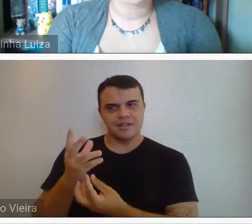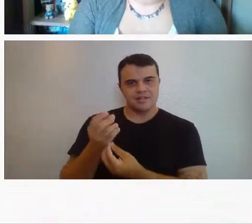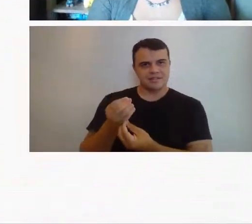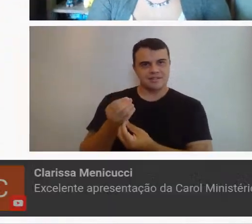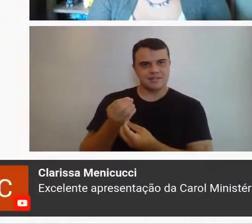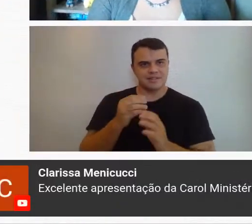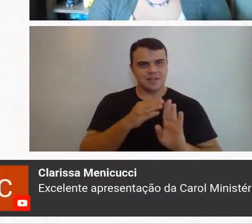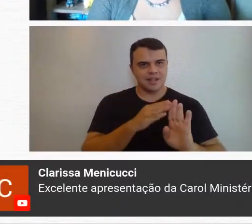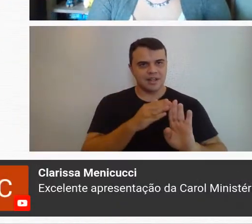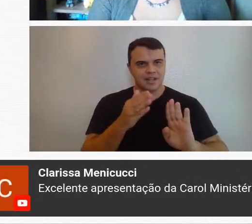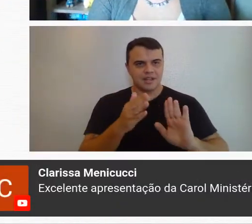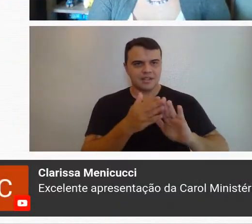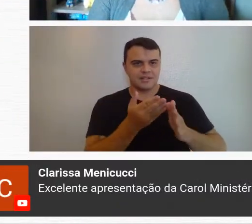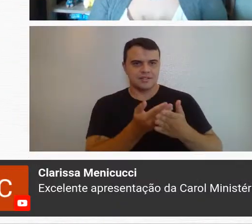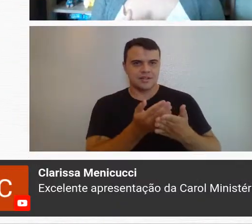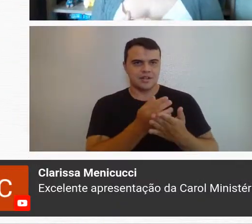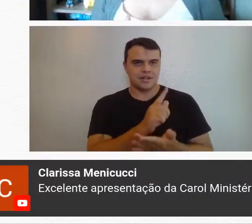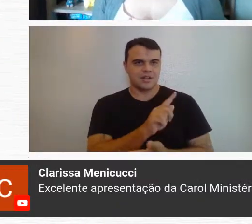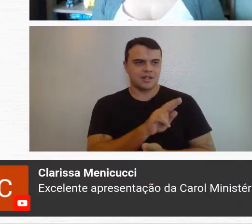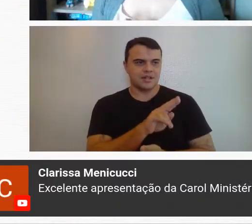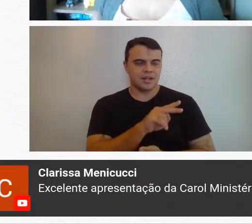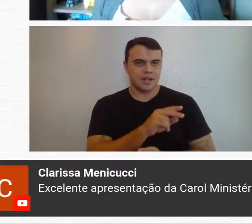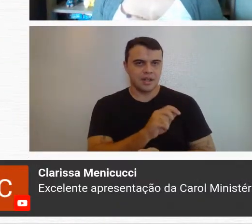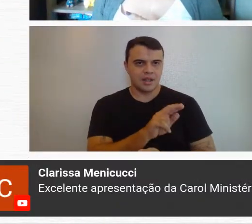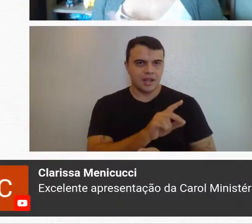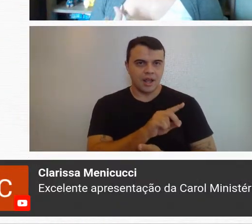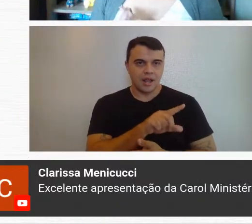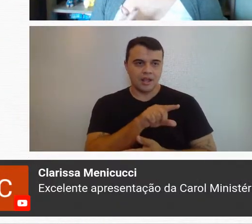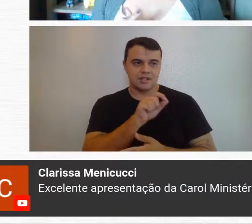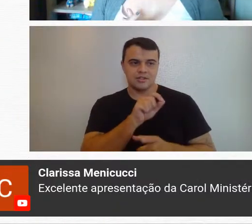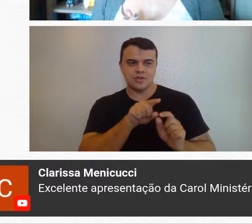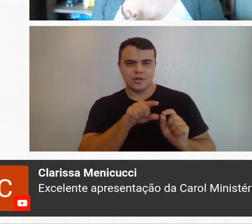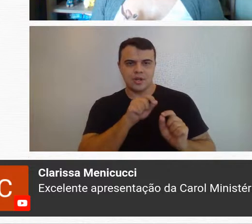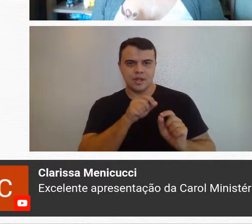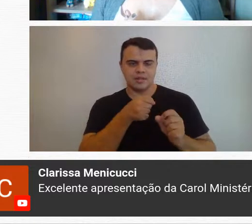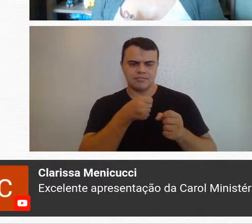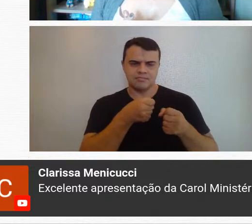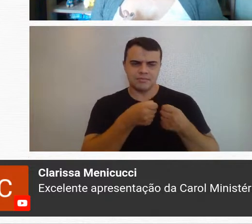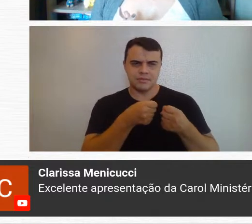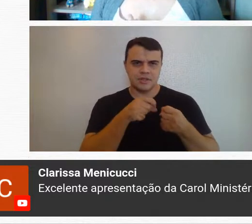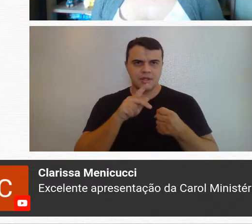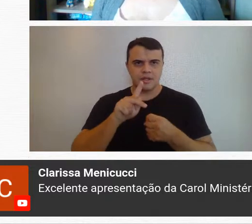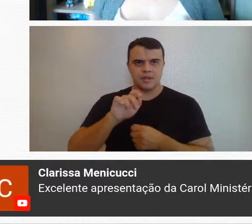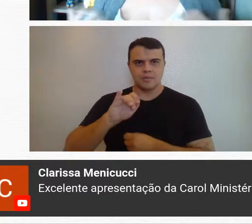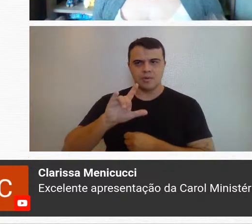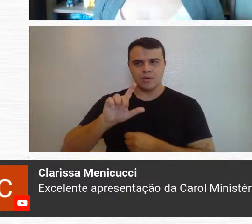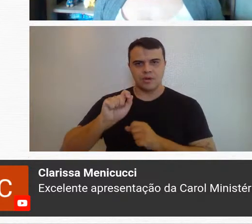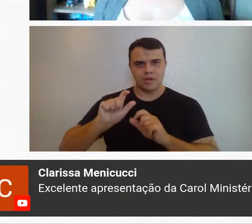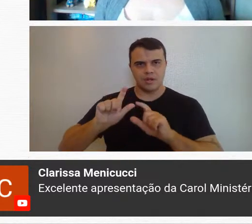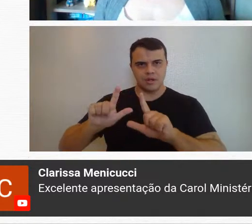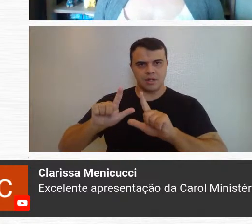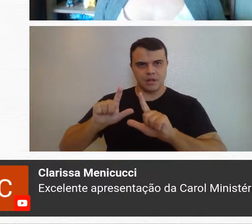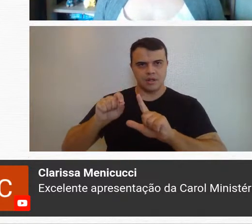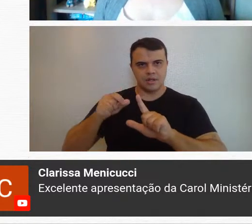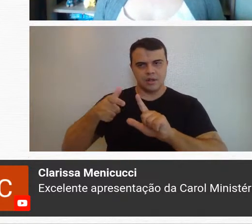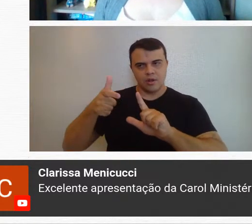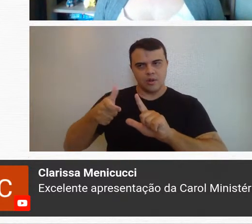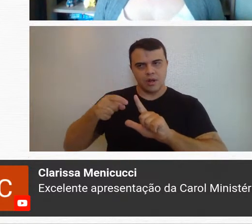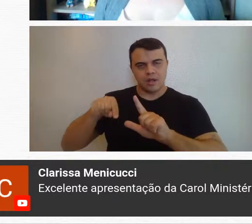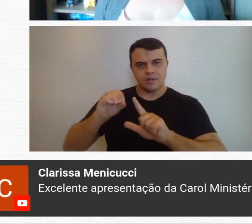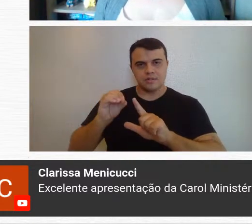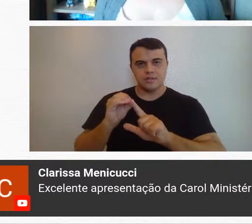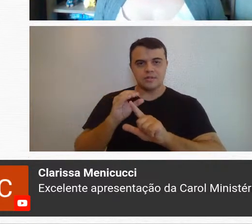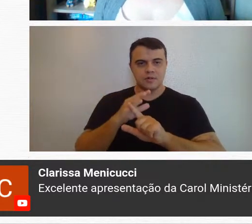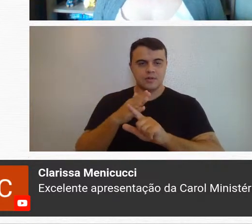passaram pela Escola Guignard, a gente realiza o processo de seleção da Pícola Galeria, que a gente abre esse espaço para novos